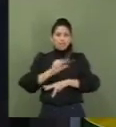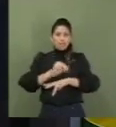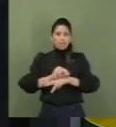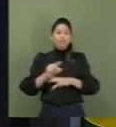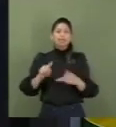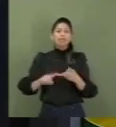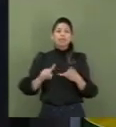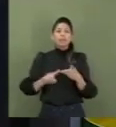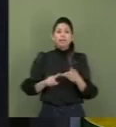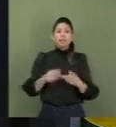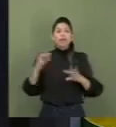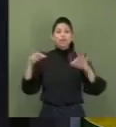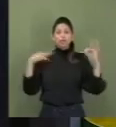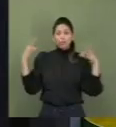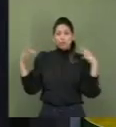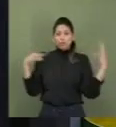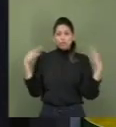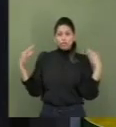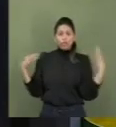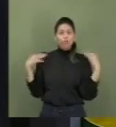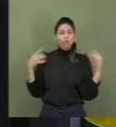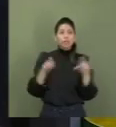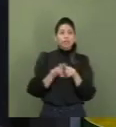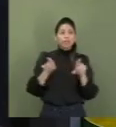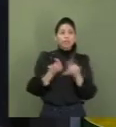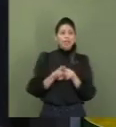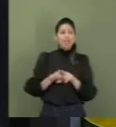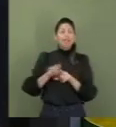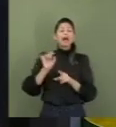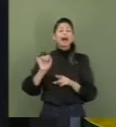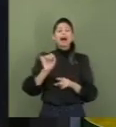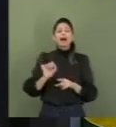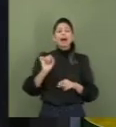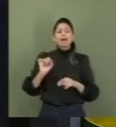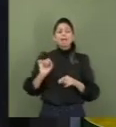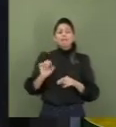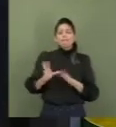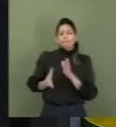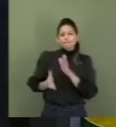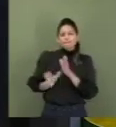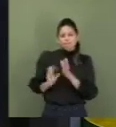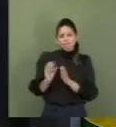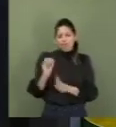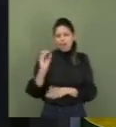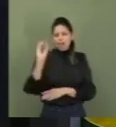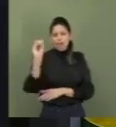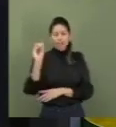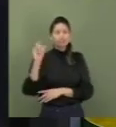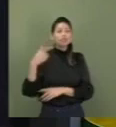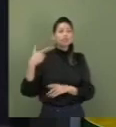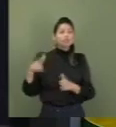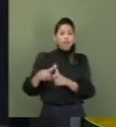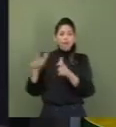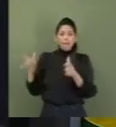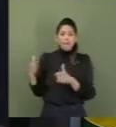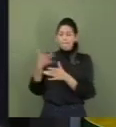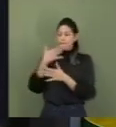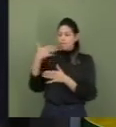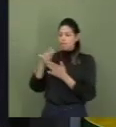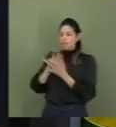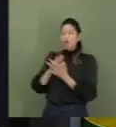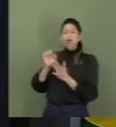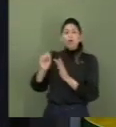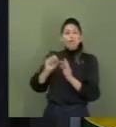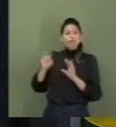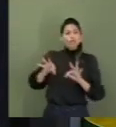promove passeios e viagens a preços acessíveis, ampliando as possibilidades de lazer a comerciários de todo o Brasil.